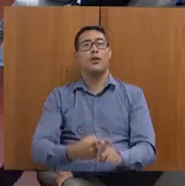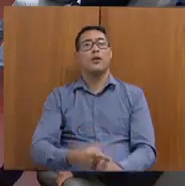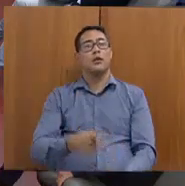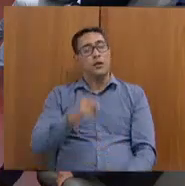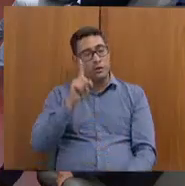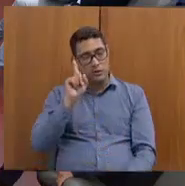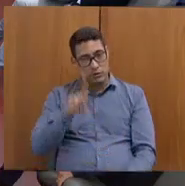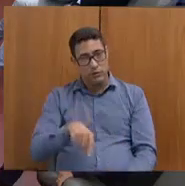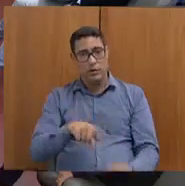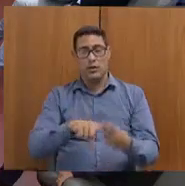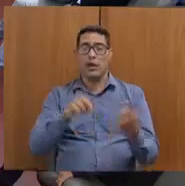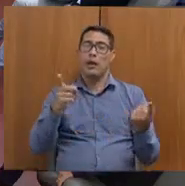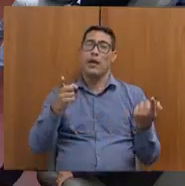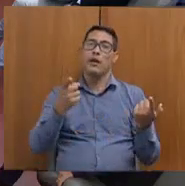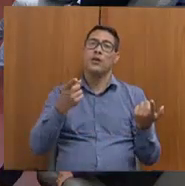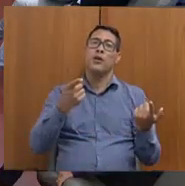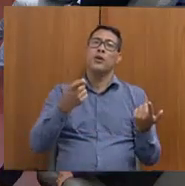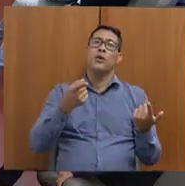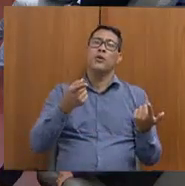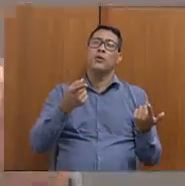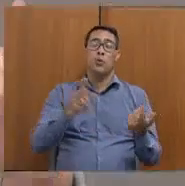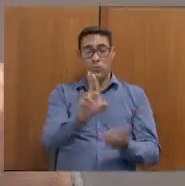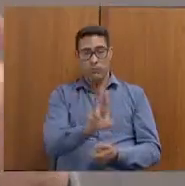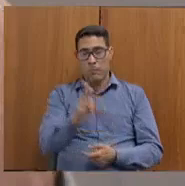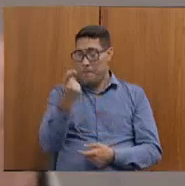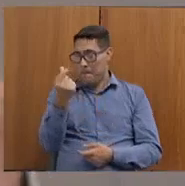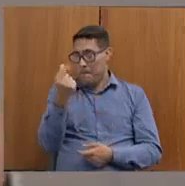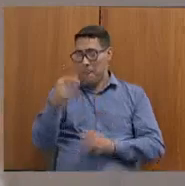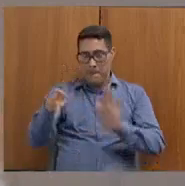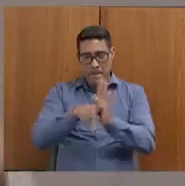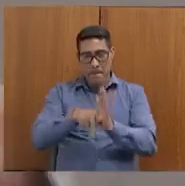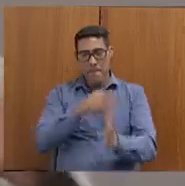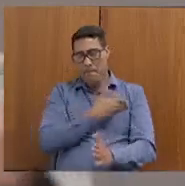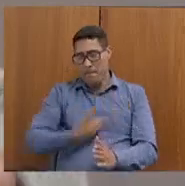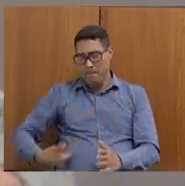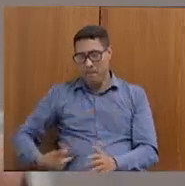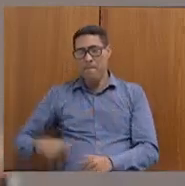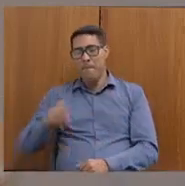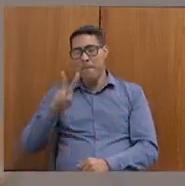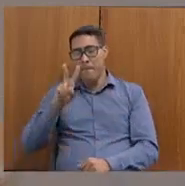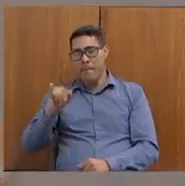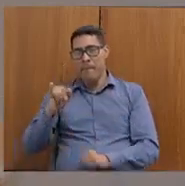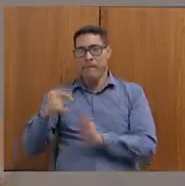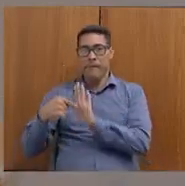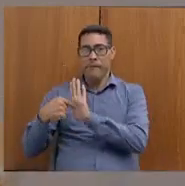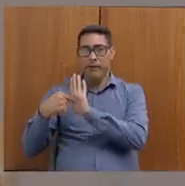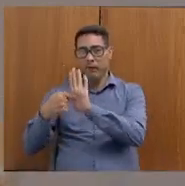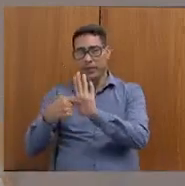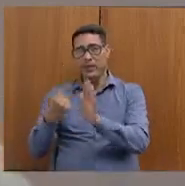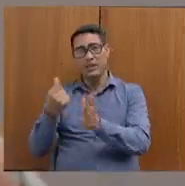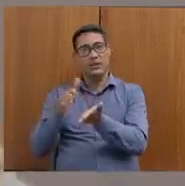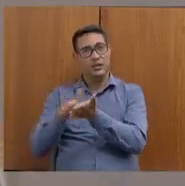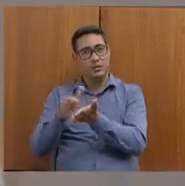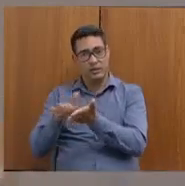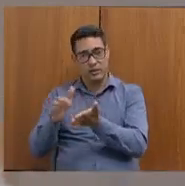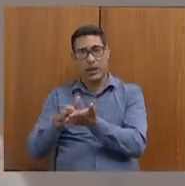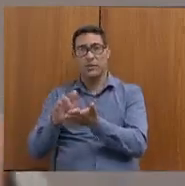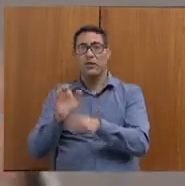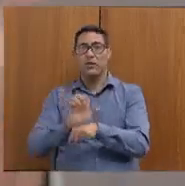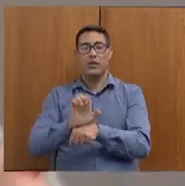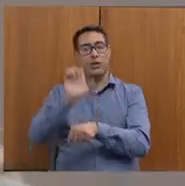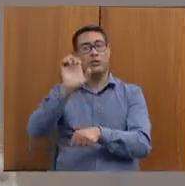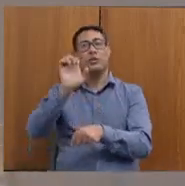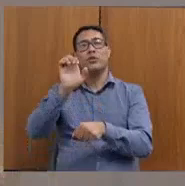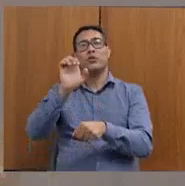recurso do Estado, o recurso que vem do governo federal para o Estado, nós estamos repassando o que era para ser gasto com o Estado para o município